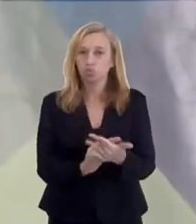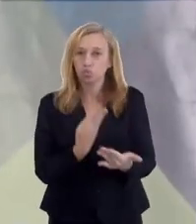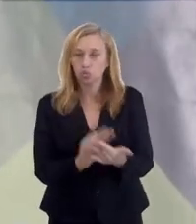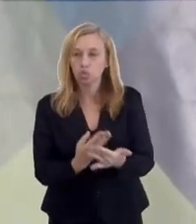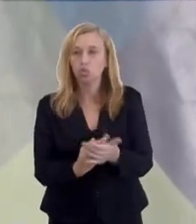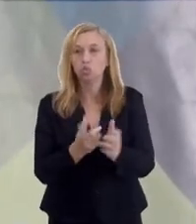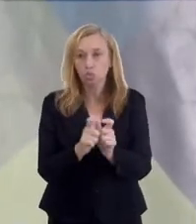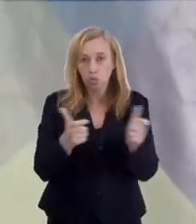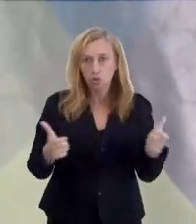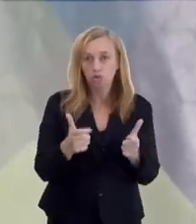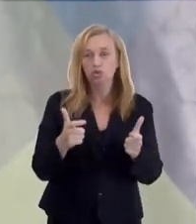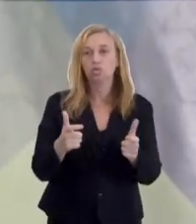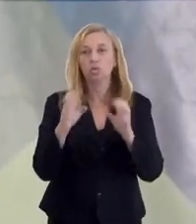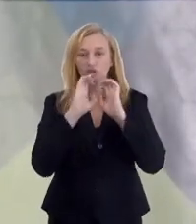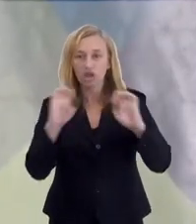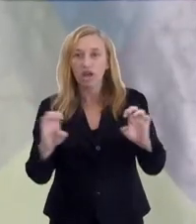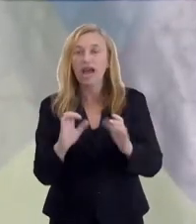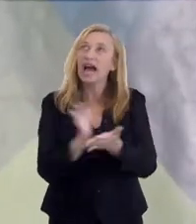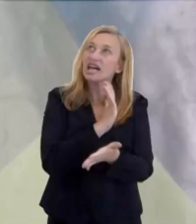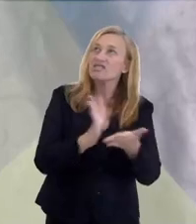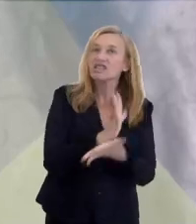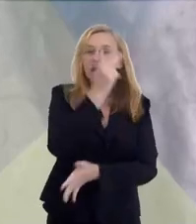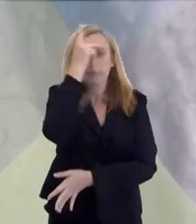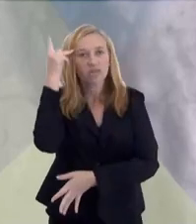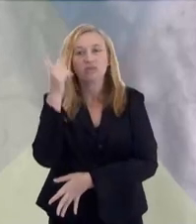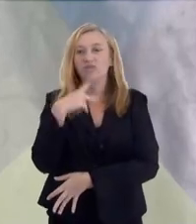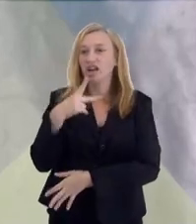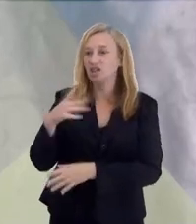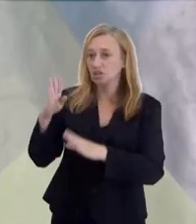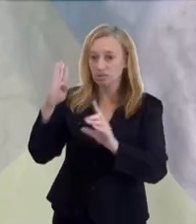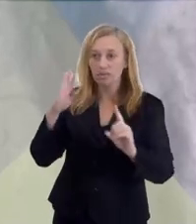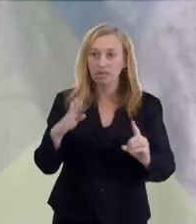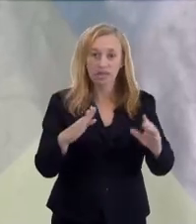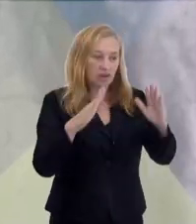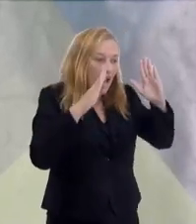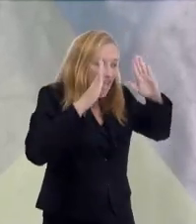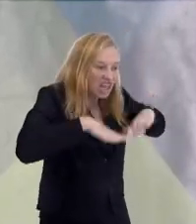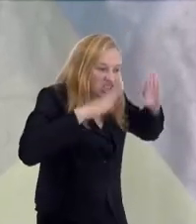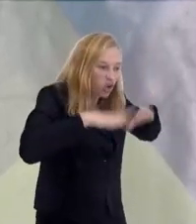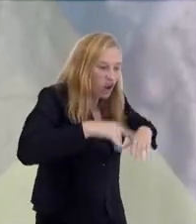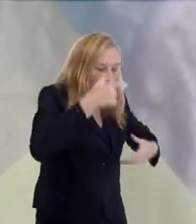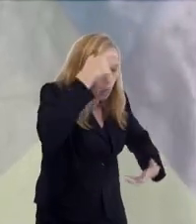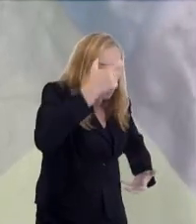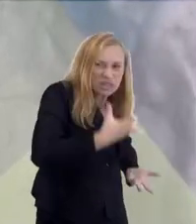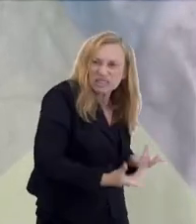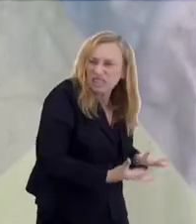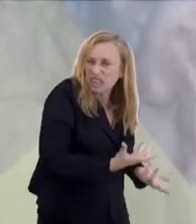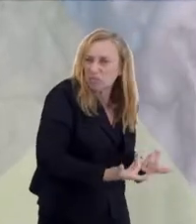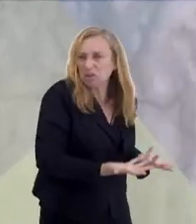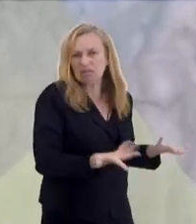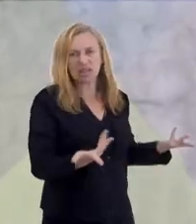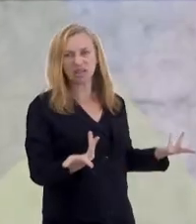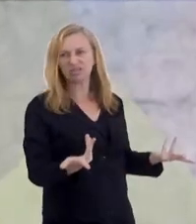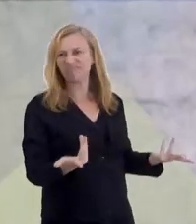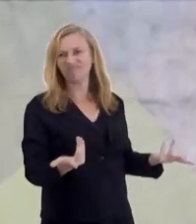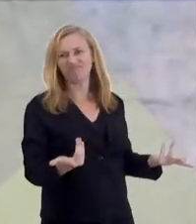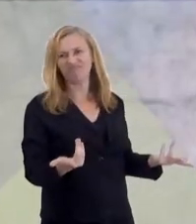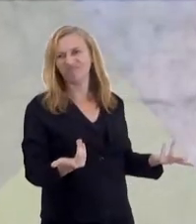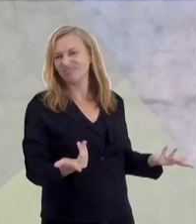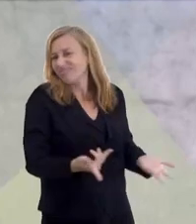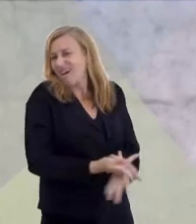Espírito é um grande estudioso do Evangelho. Às vezes as pessoas dizem que nós somos adoradores do diabo, aquela coisa